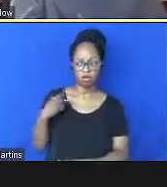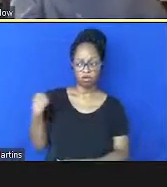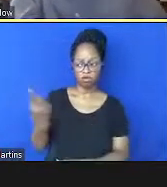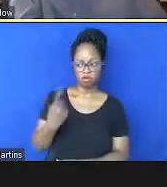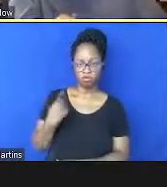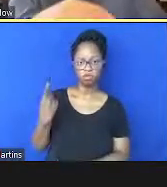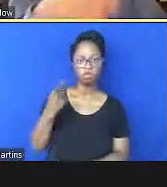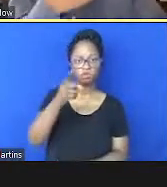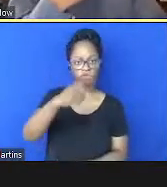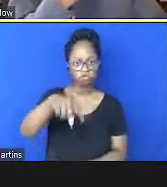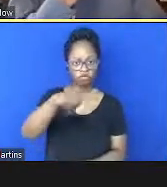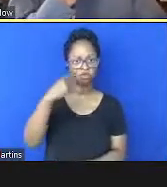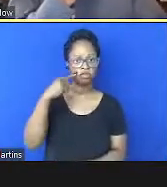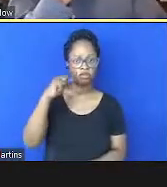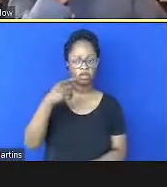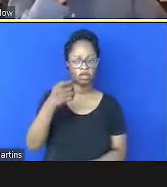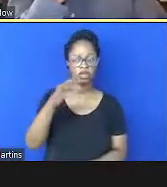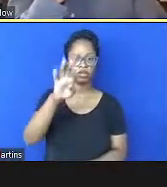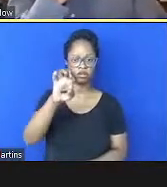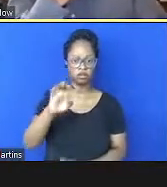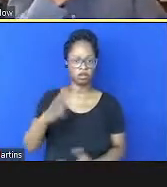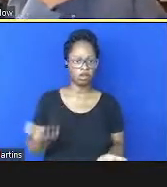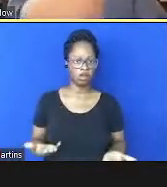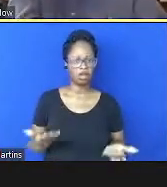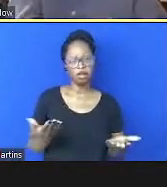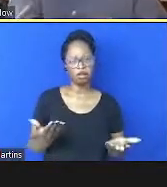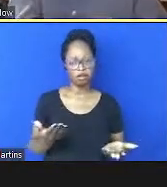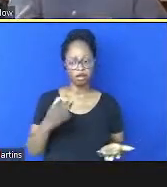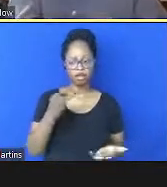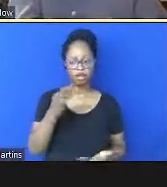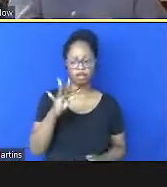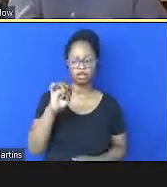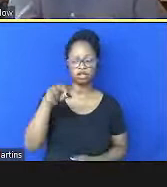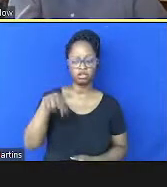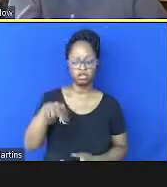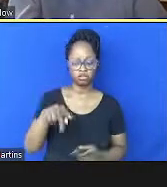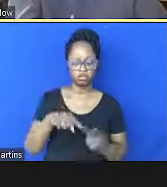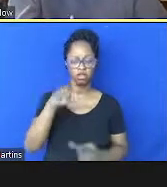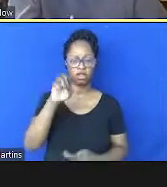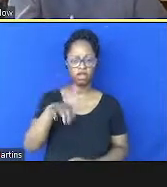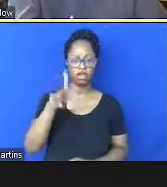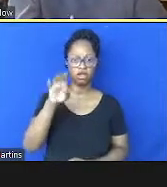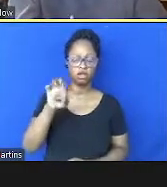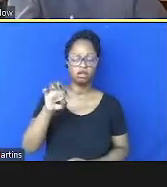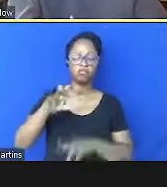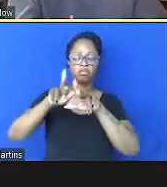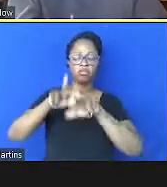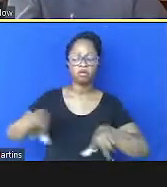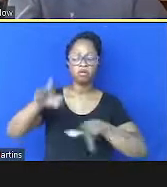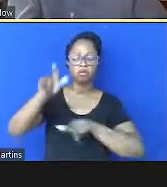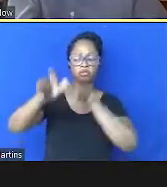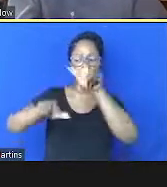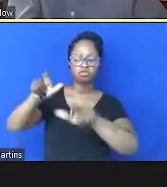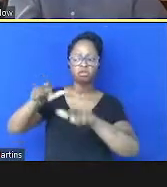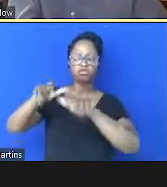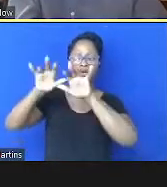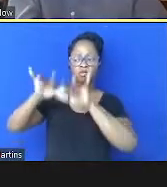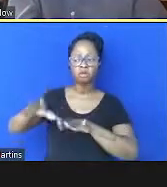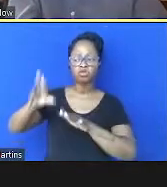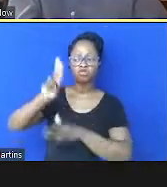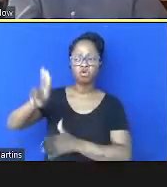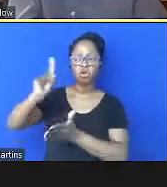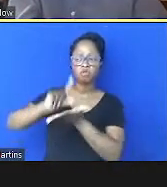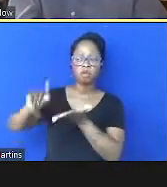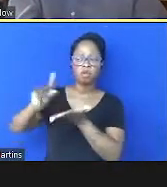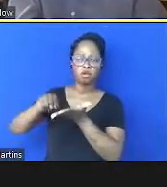ver André Paul Bouser Christian Weed Andy Haynes e algumas pessoas examinaram com cuidado